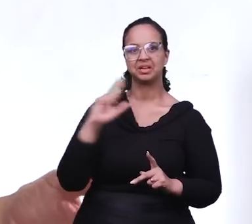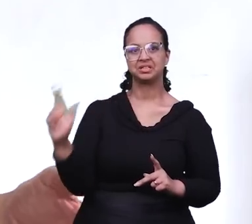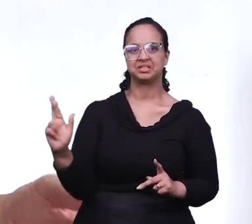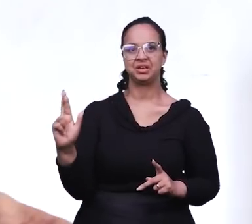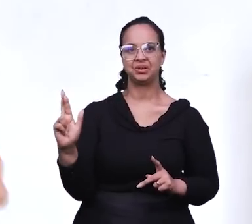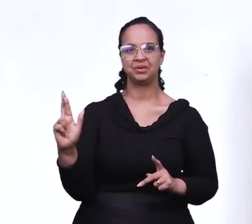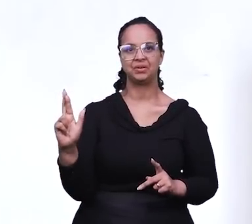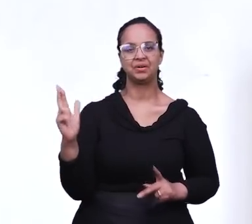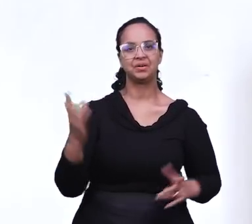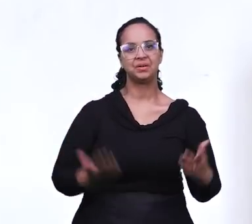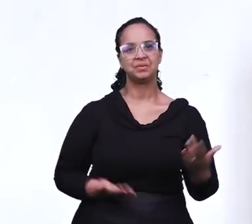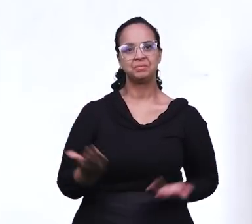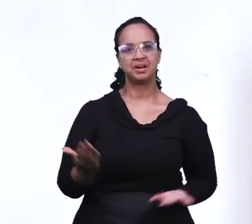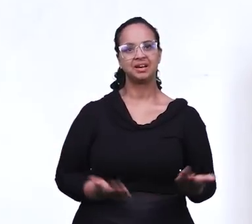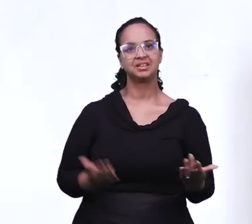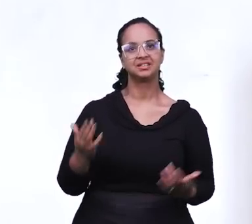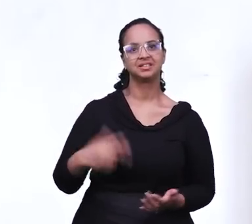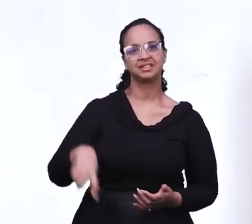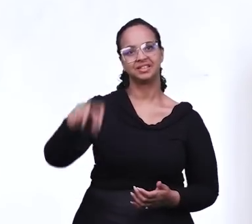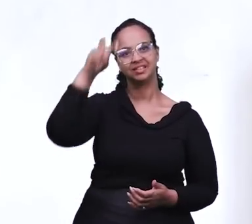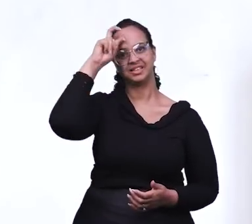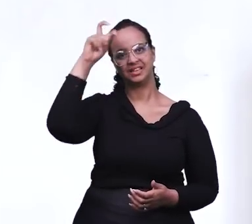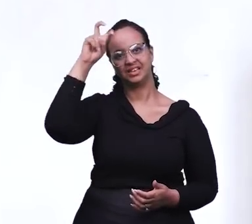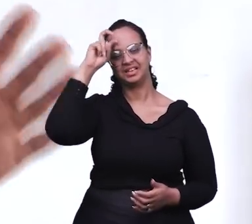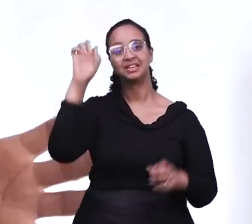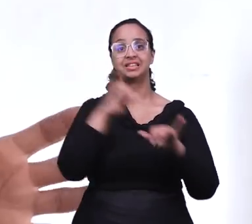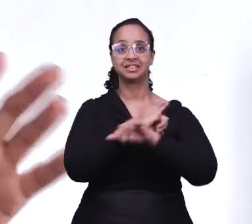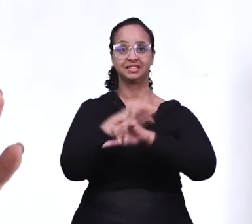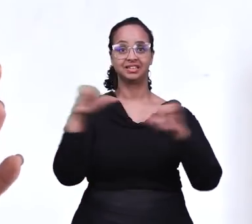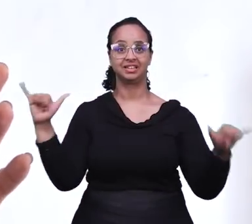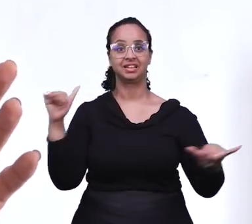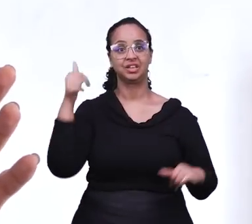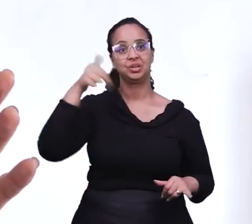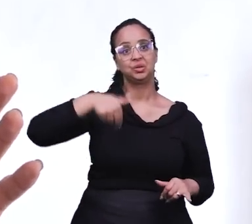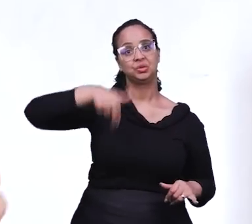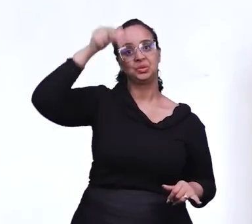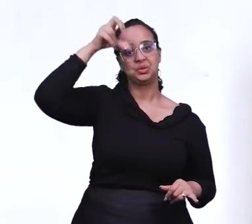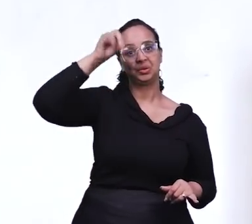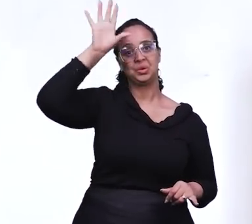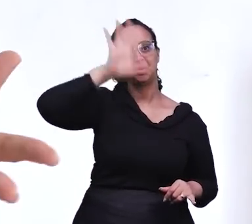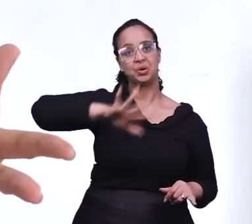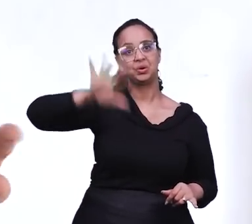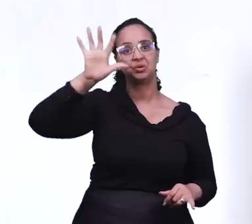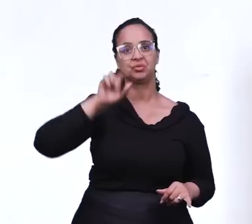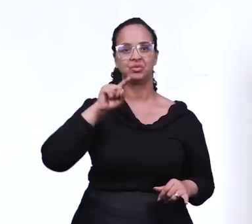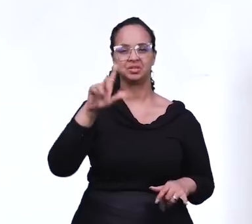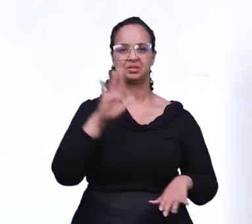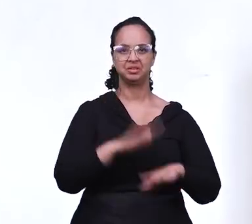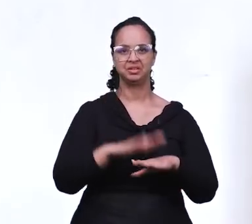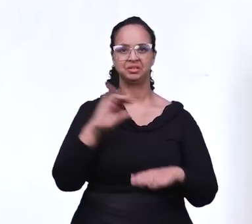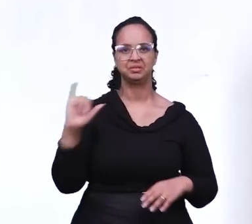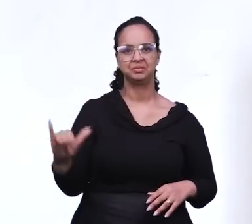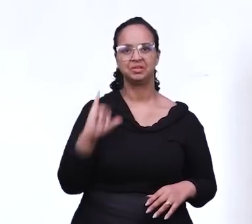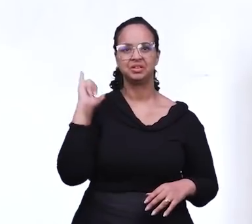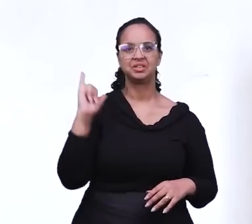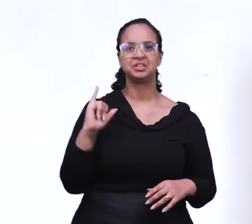Jorge e demais irmãos, quinta-feira chegou e é que vamos noticiar tudo o que aconteceu na região norte. E você é peça fundamental, já curtindo,